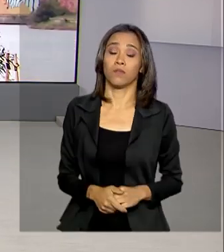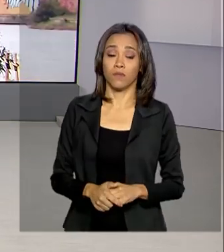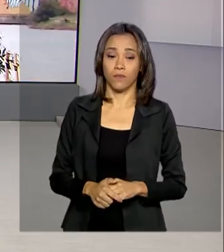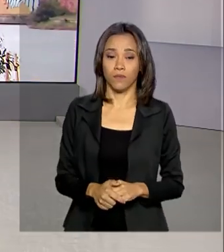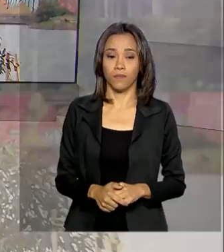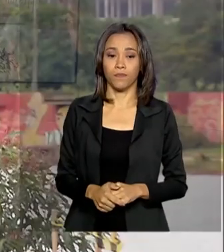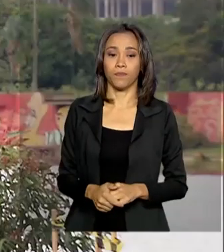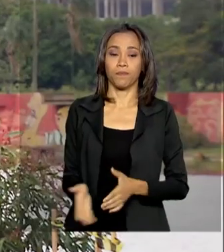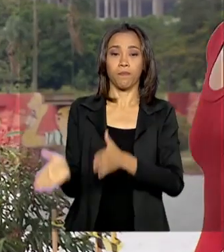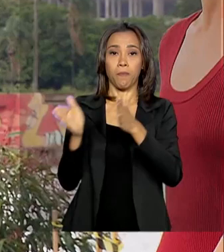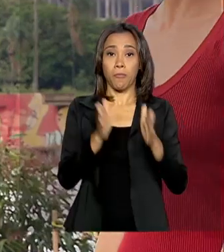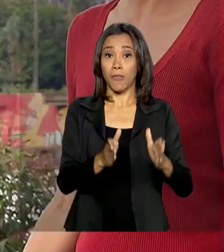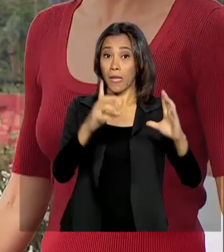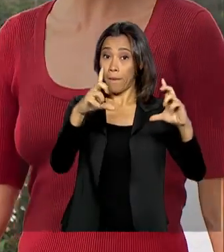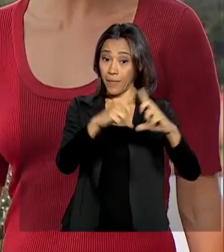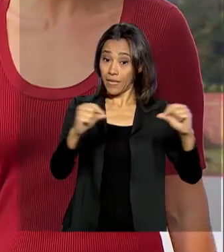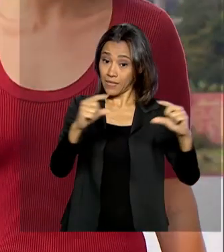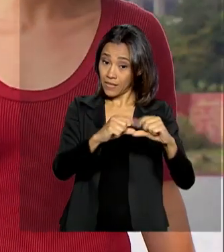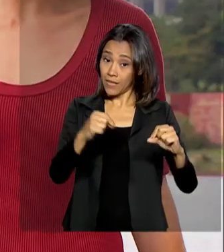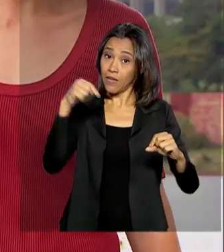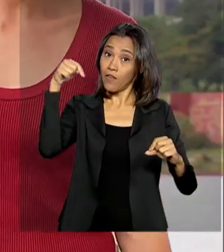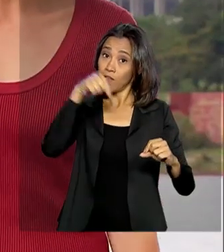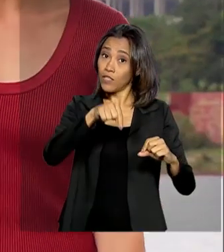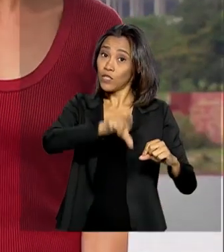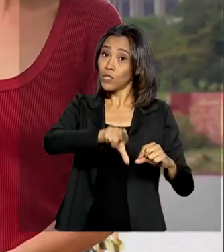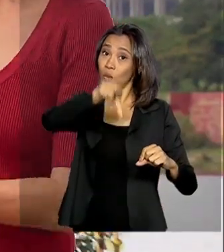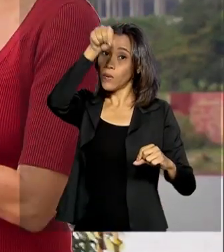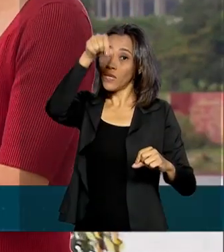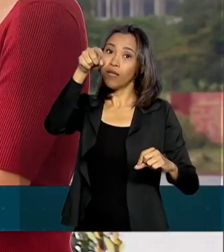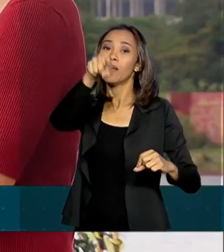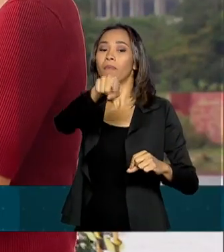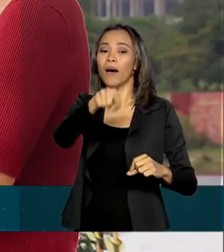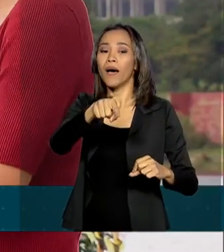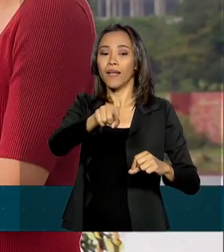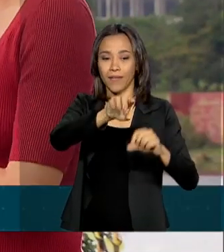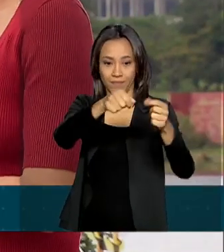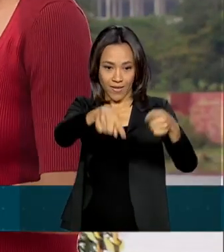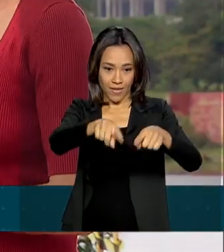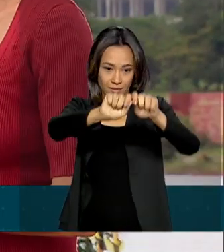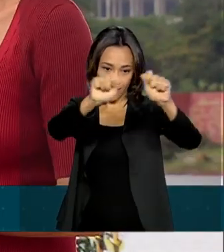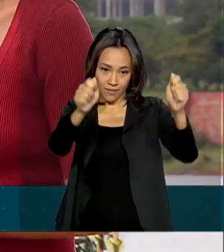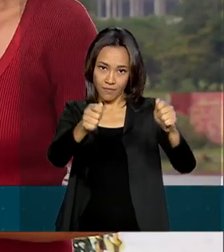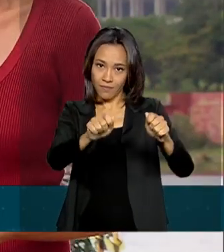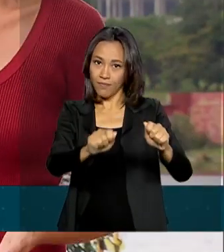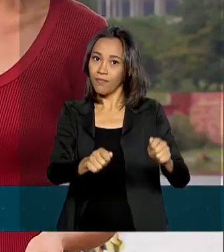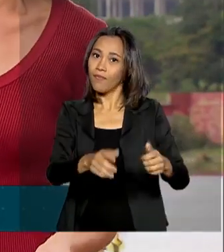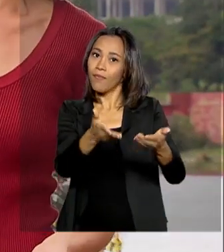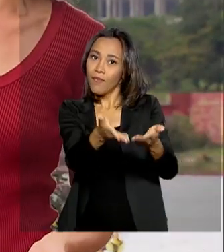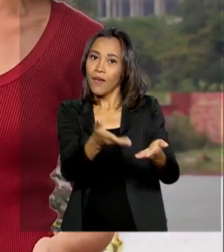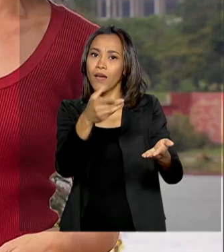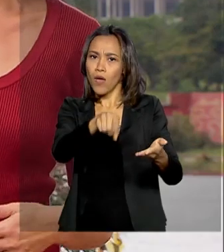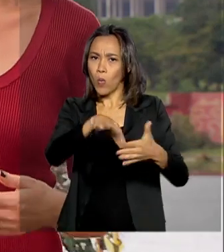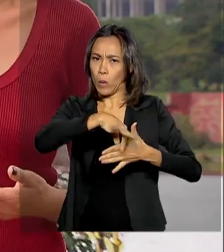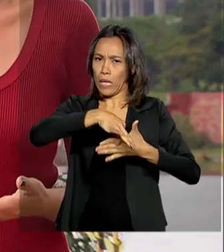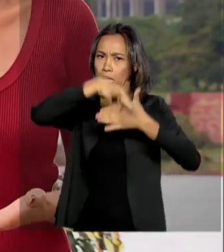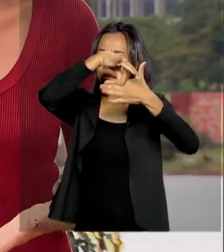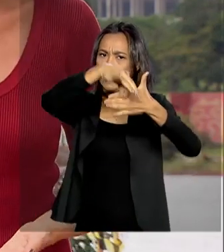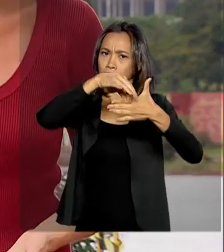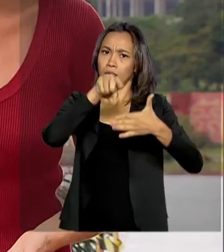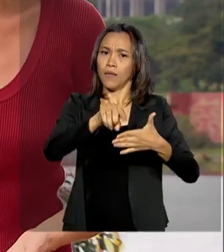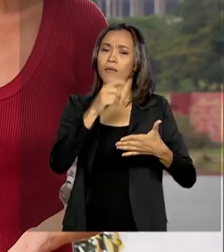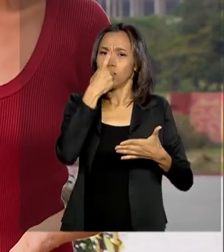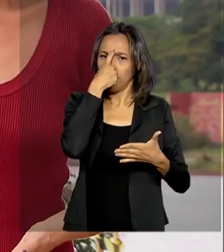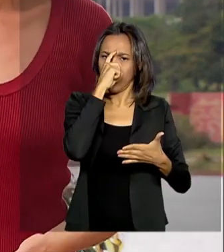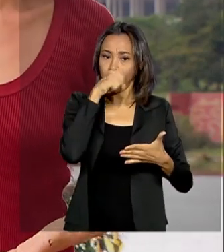Brasília foi a cidade escolhida para receber a estátua em homenagem a Mahatma Gandhi, líder indiano que pregava